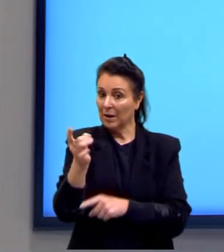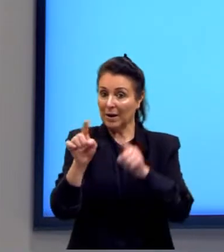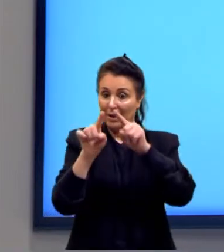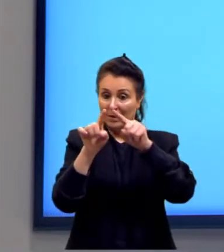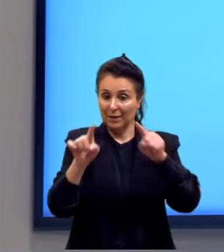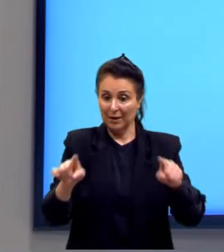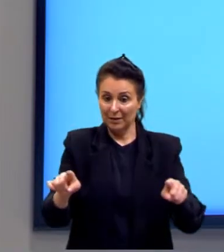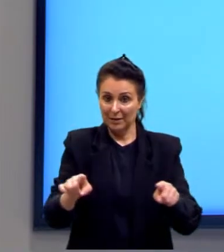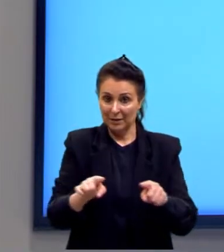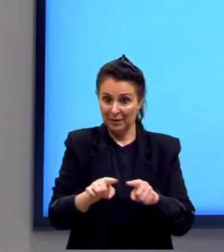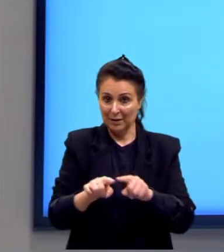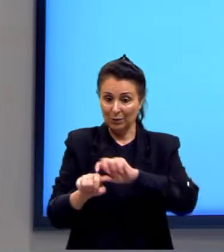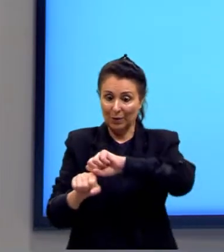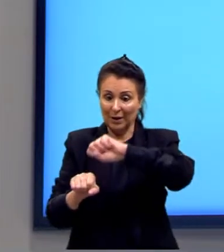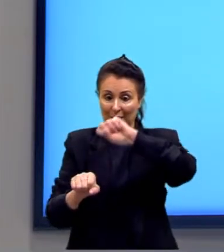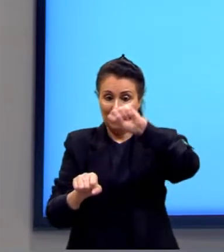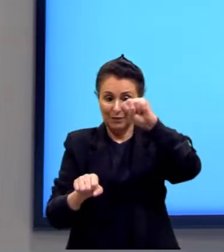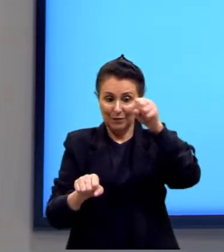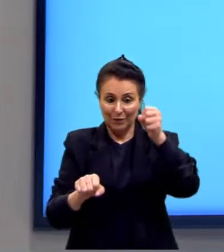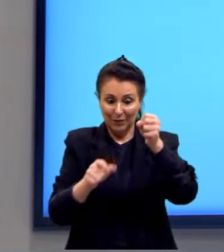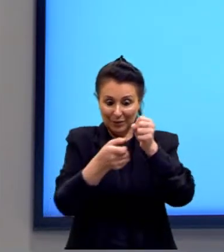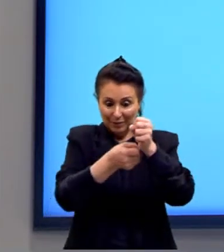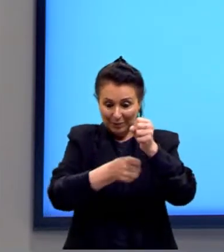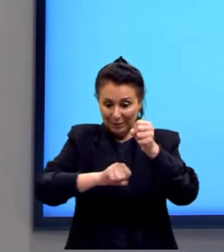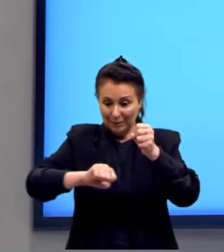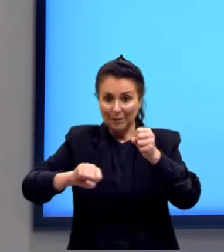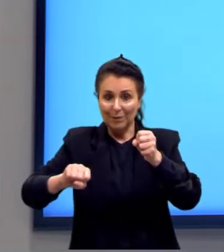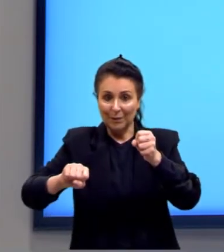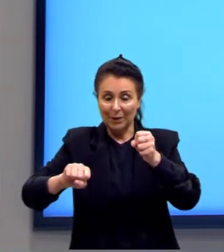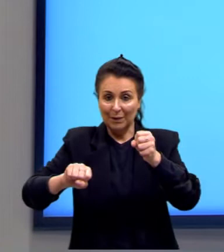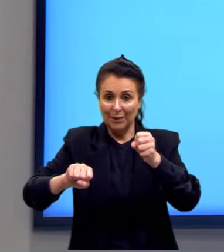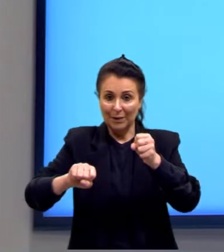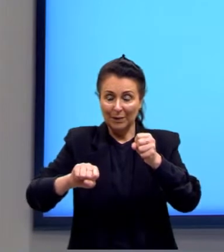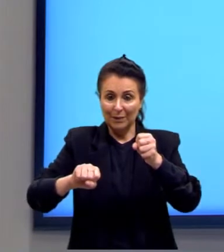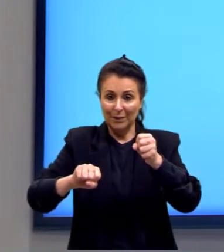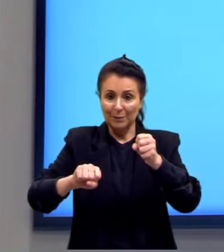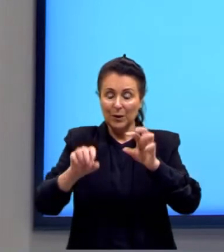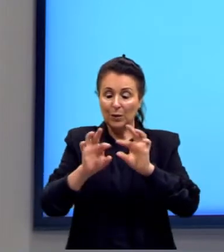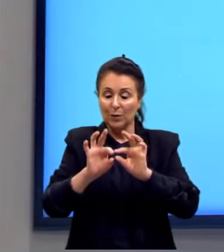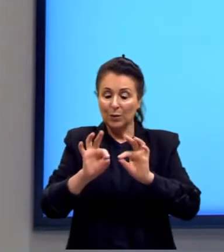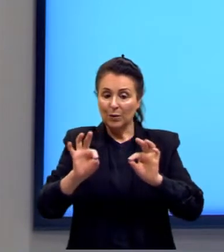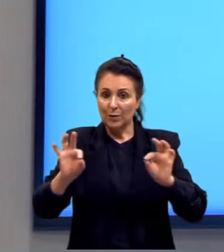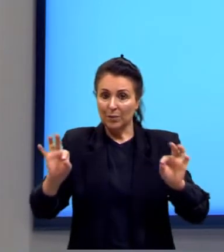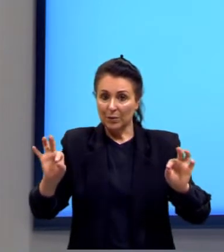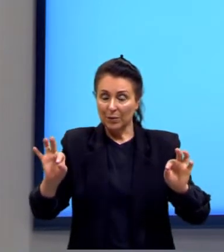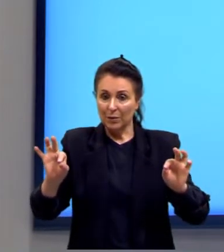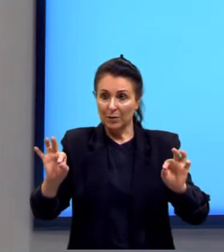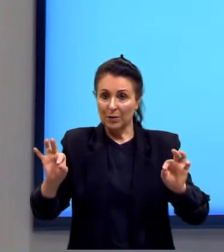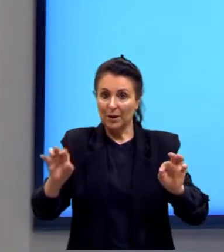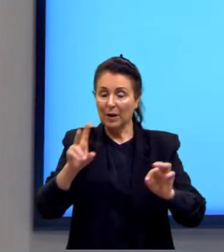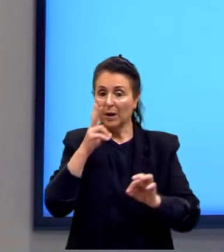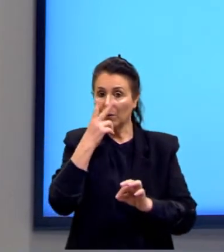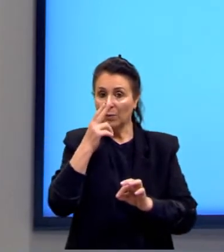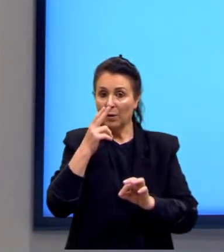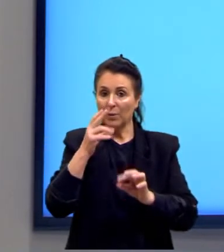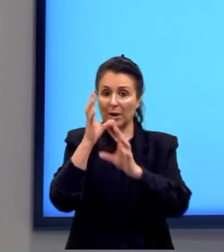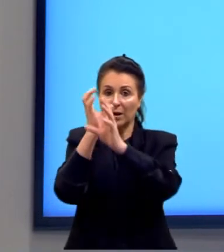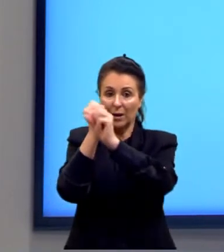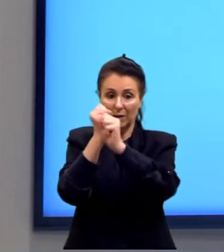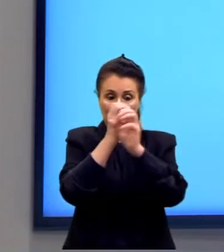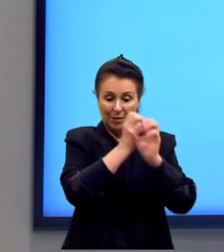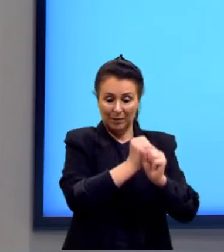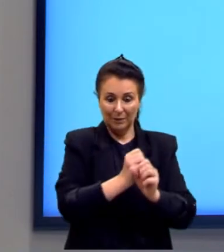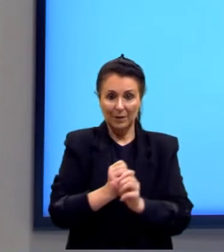em seus cantos, dando origem à miniatura, e o comprimento da barra seria exatamente o perímetro da